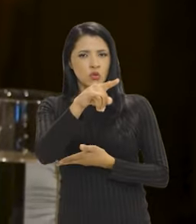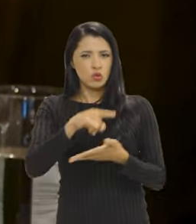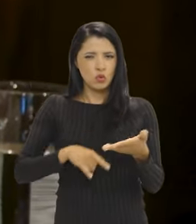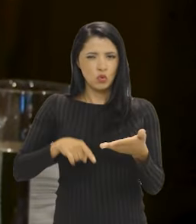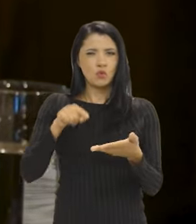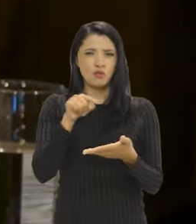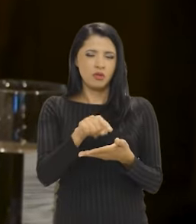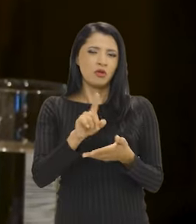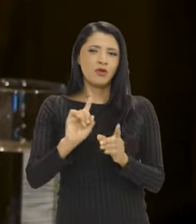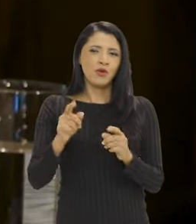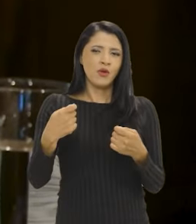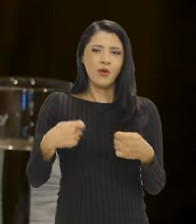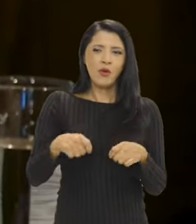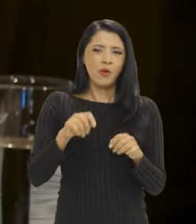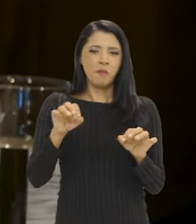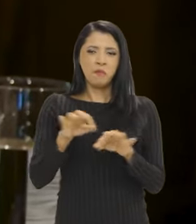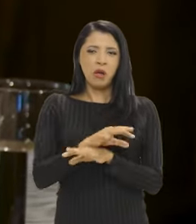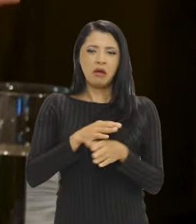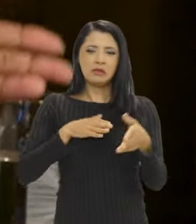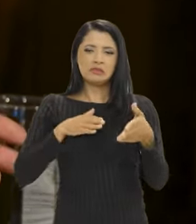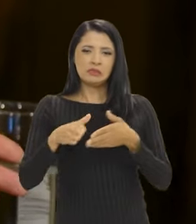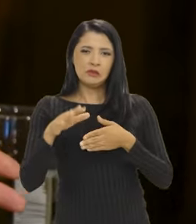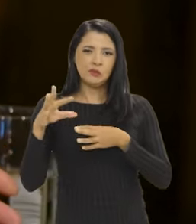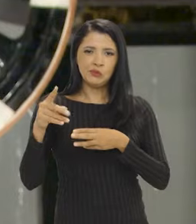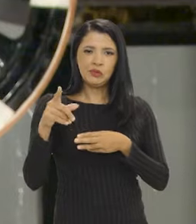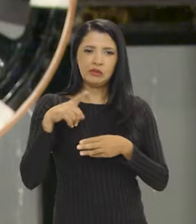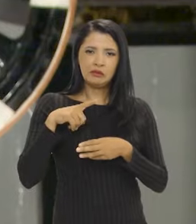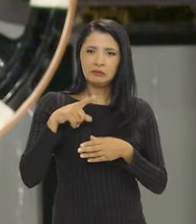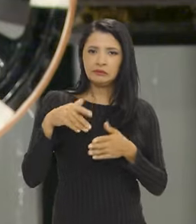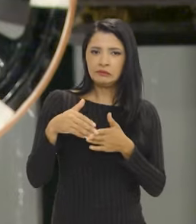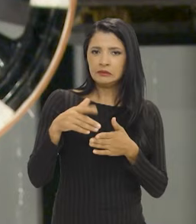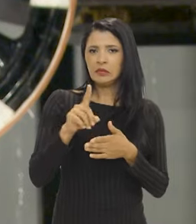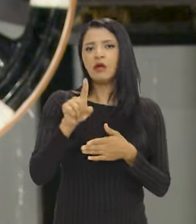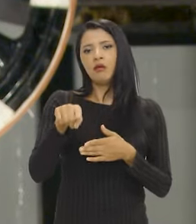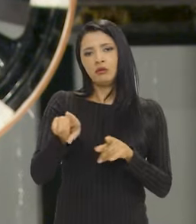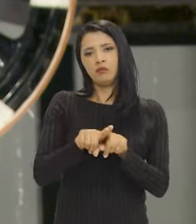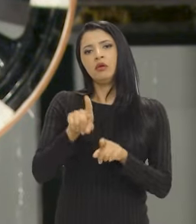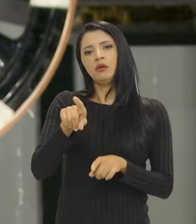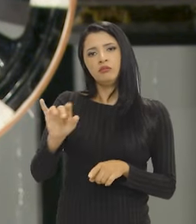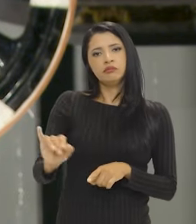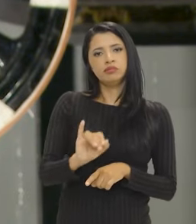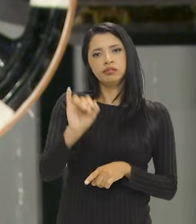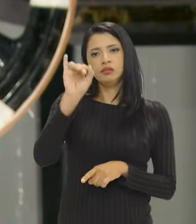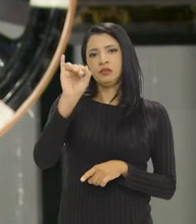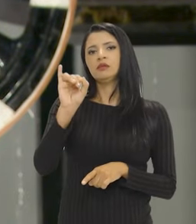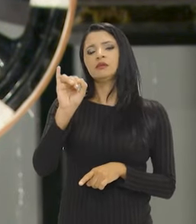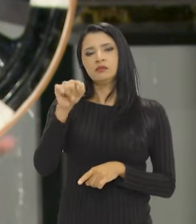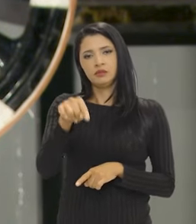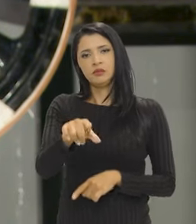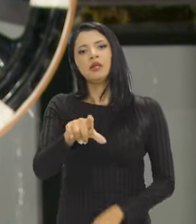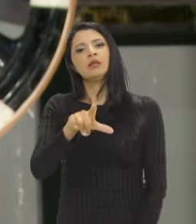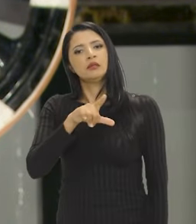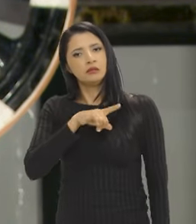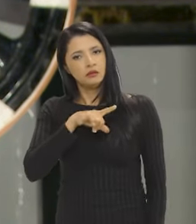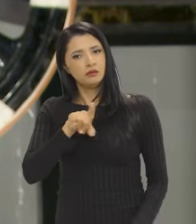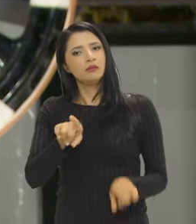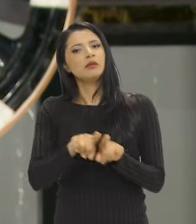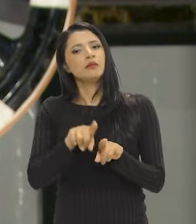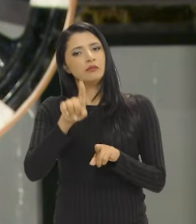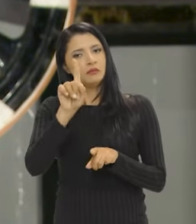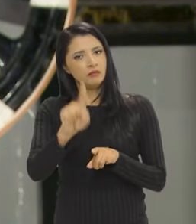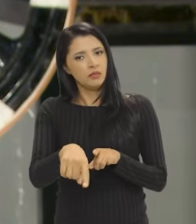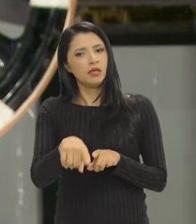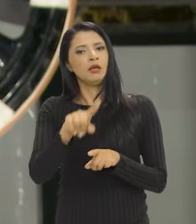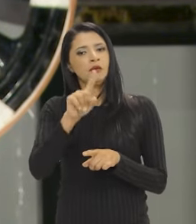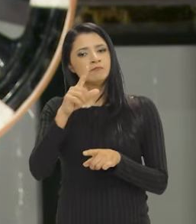documentação que não necessariamente está plenamente acessível à população, ela é também importante. e ela também tem sido